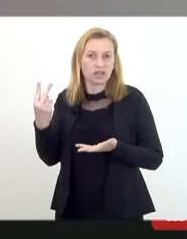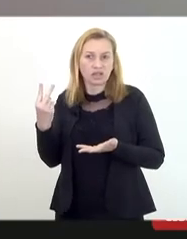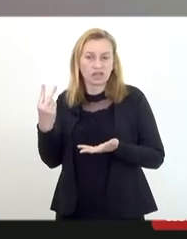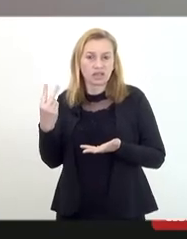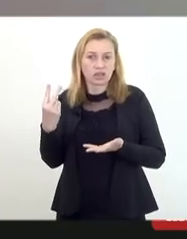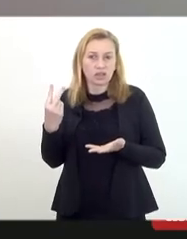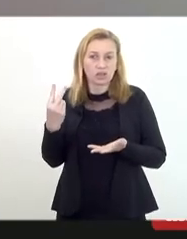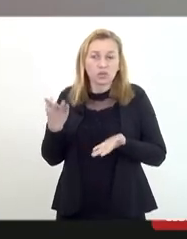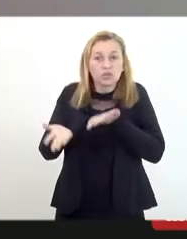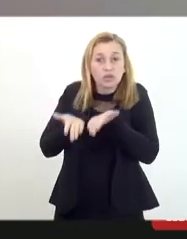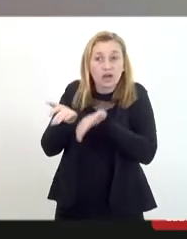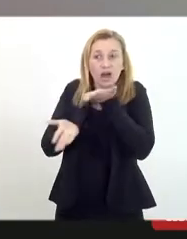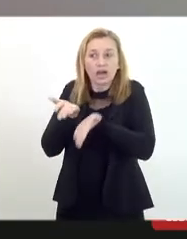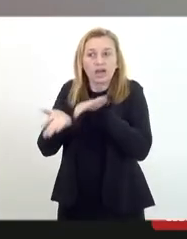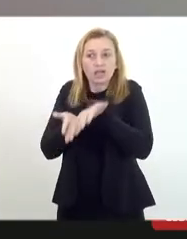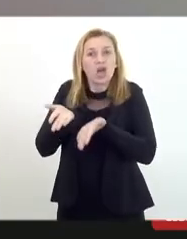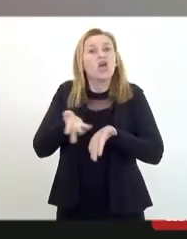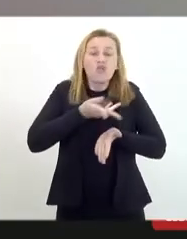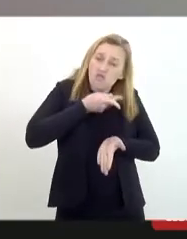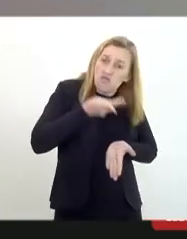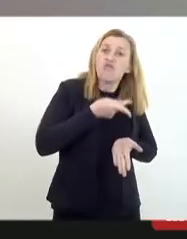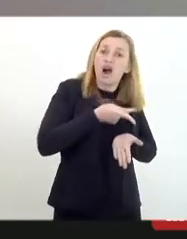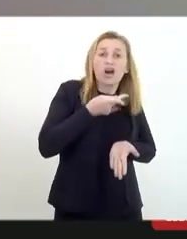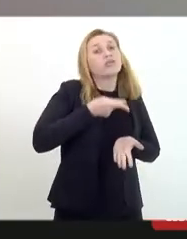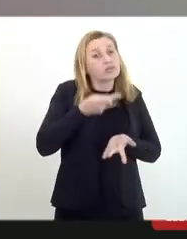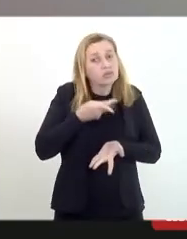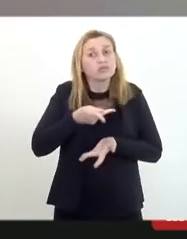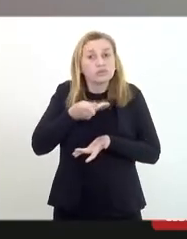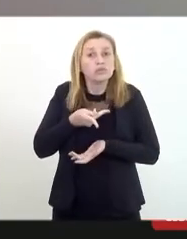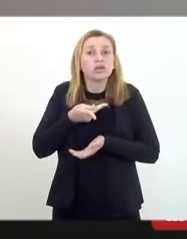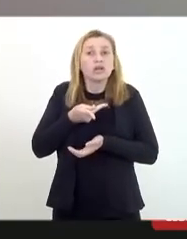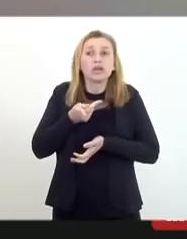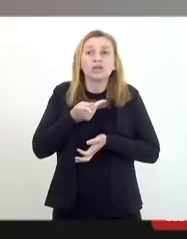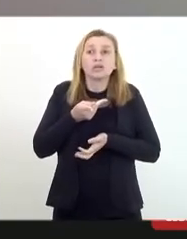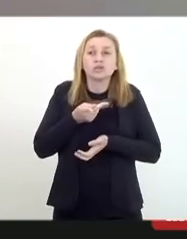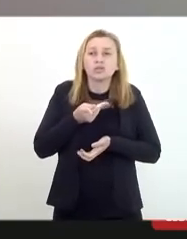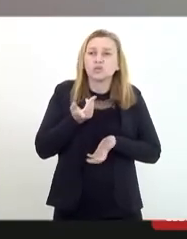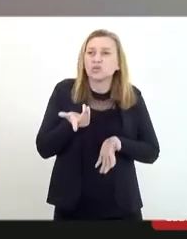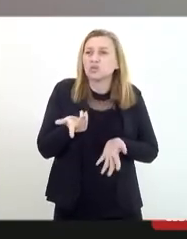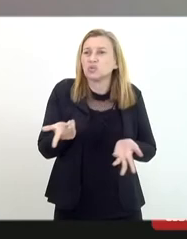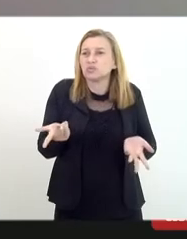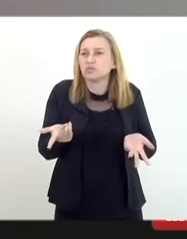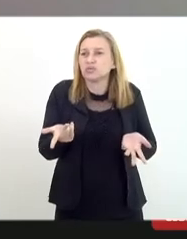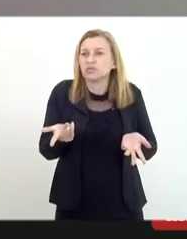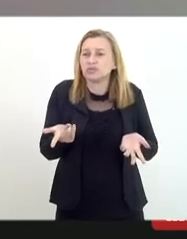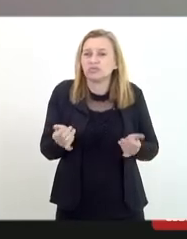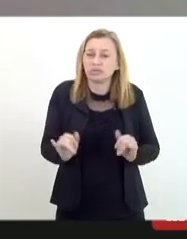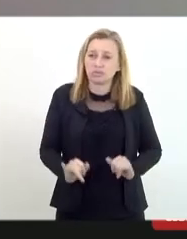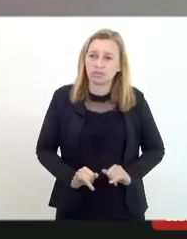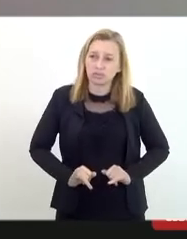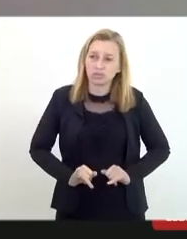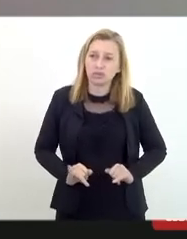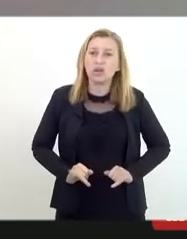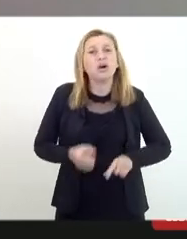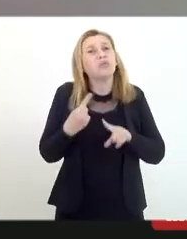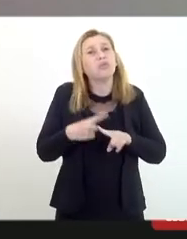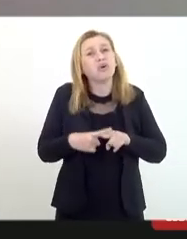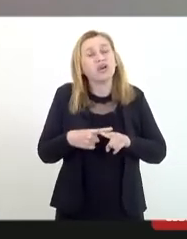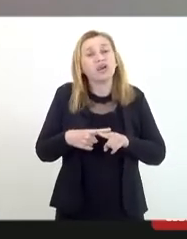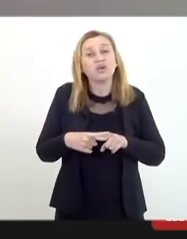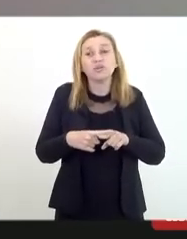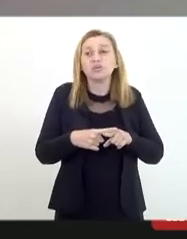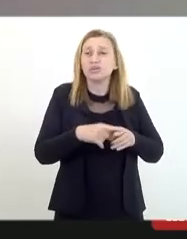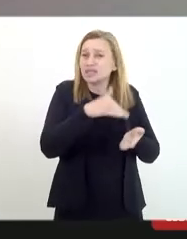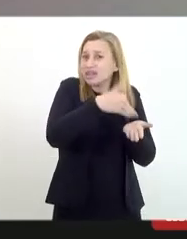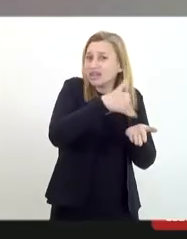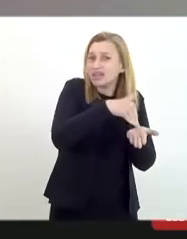tratada, eu falo isso com muito sofrimento, porque eu sempre indago